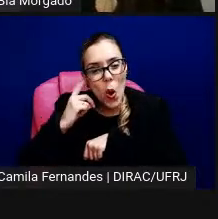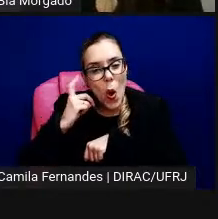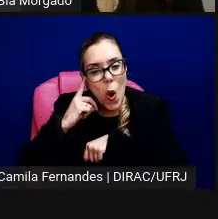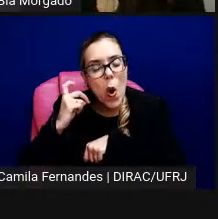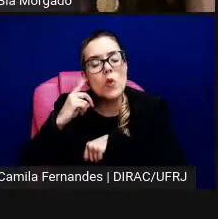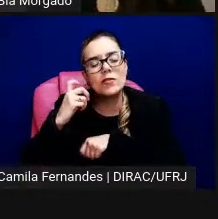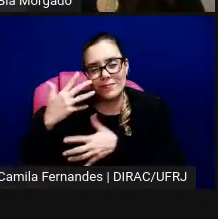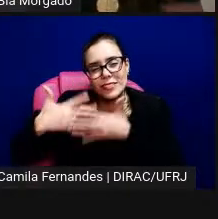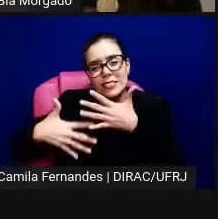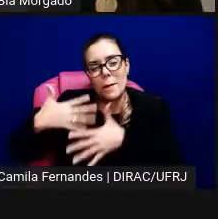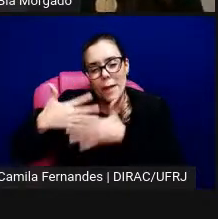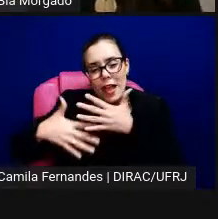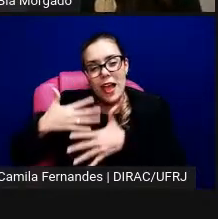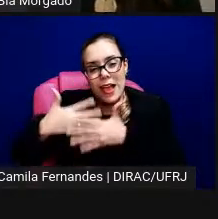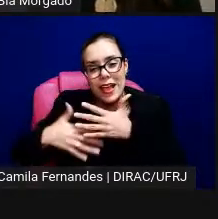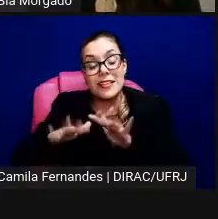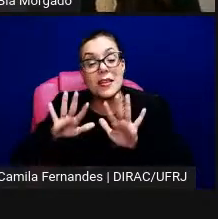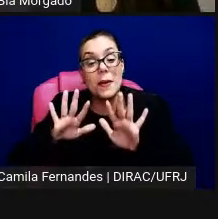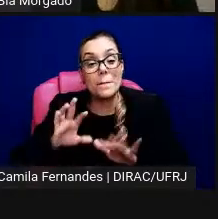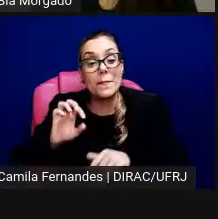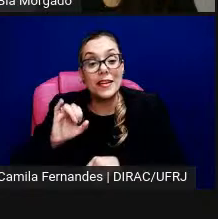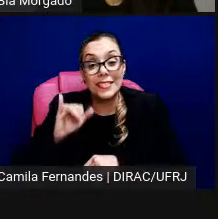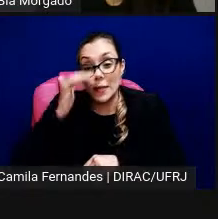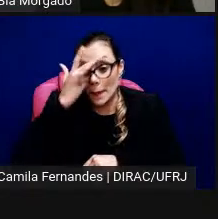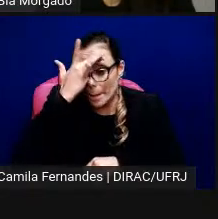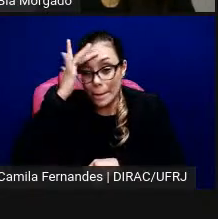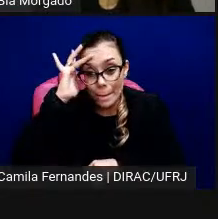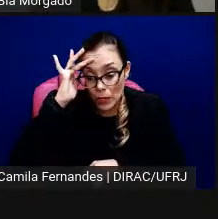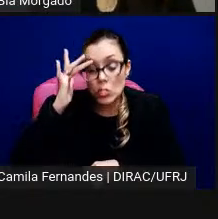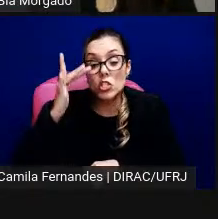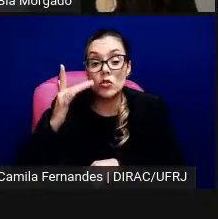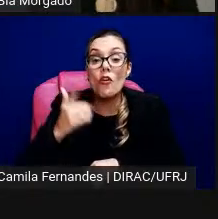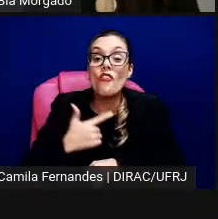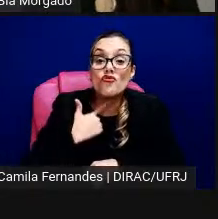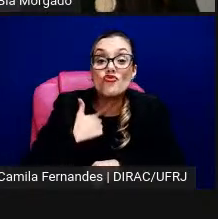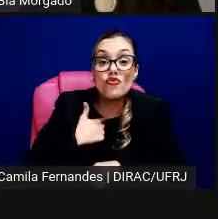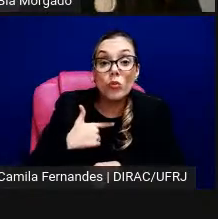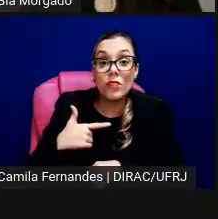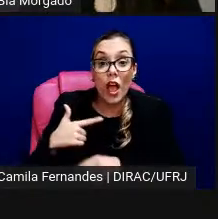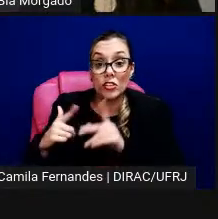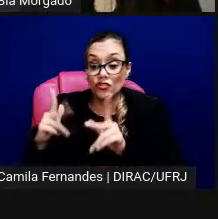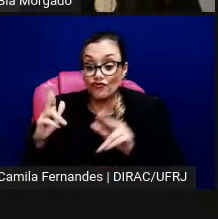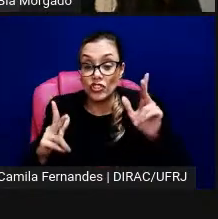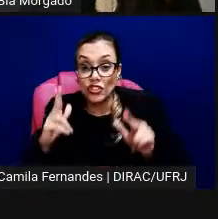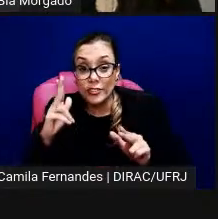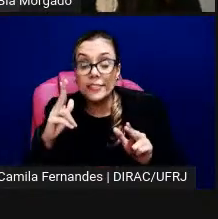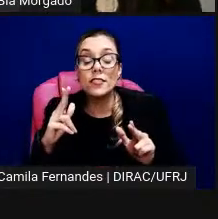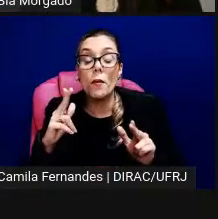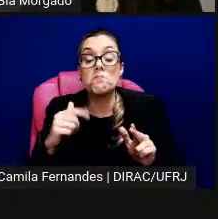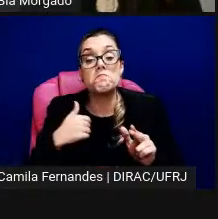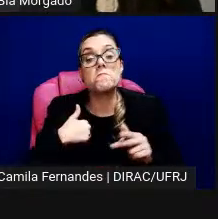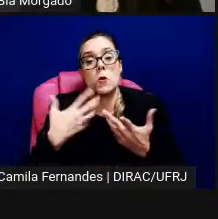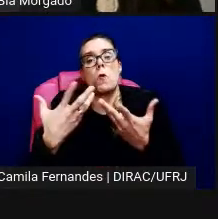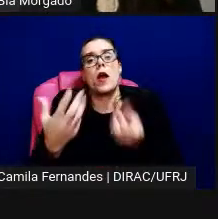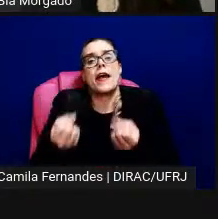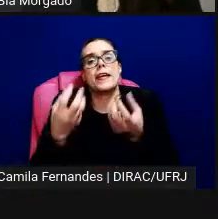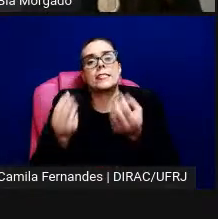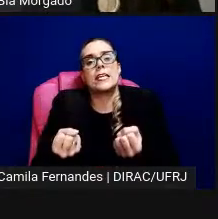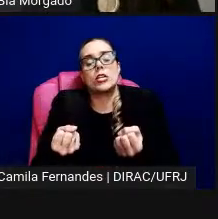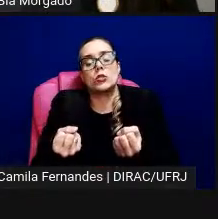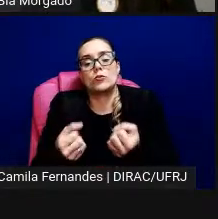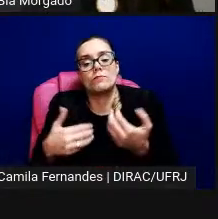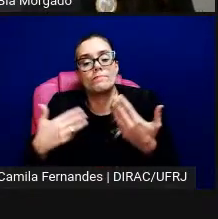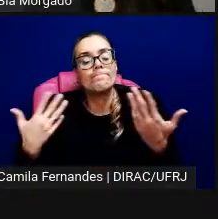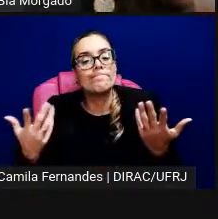esse registro se alguém inclusive se empolgar de me ajudar a editar essas imagens eu vou adorar e aí um pouquinho do que eu queria compartilhar com